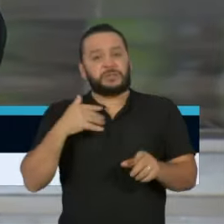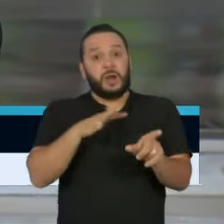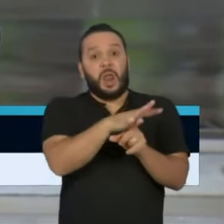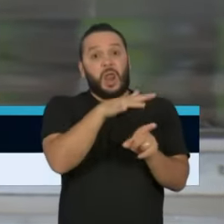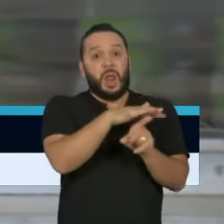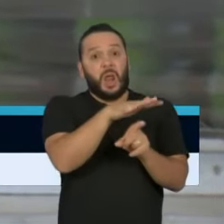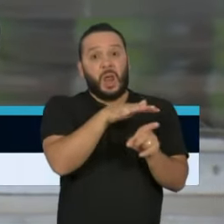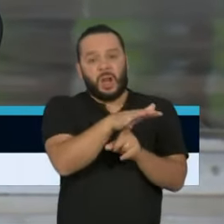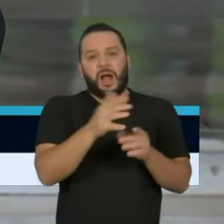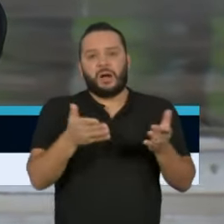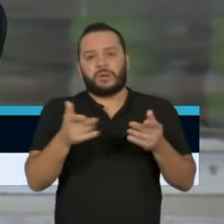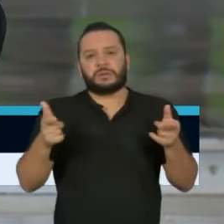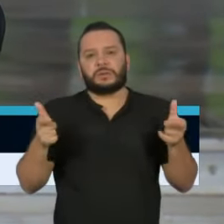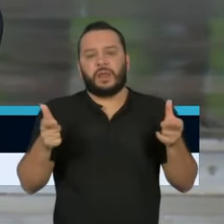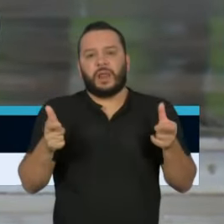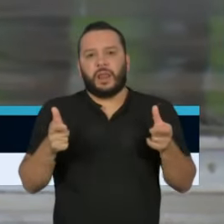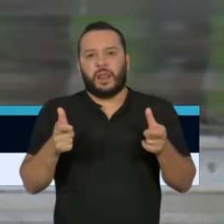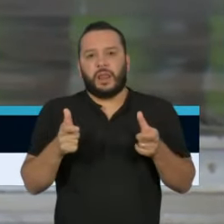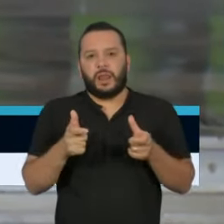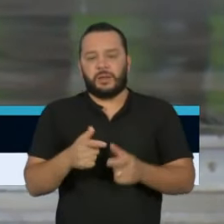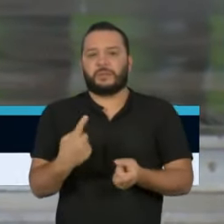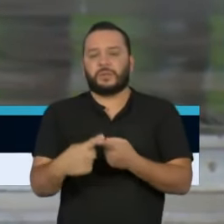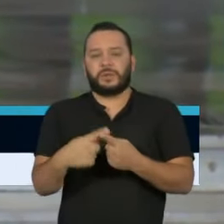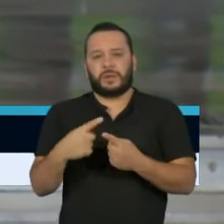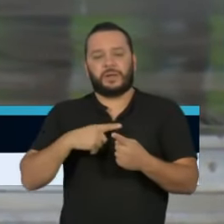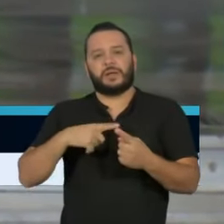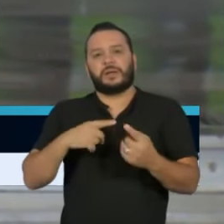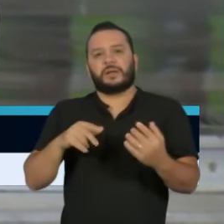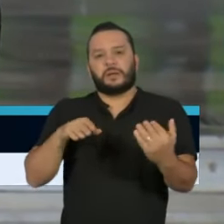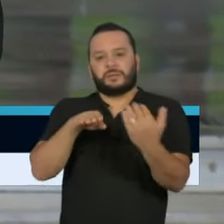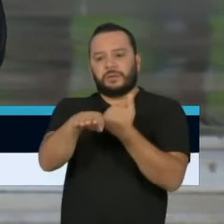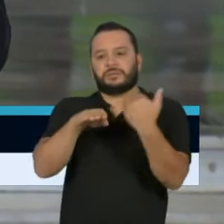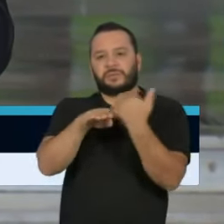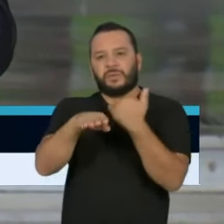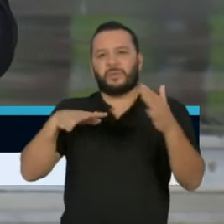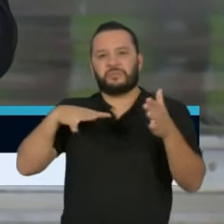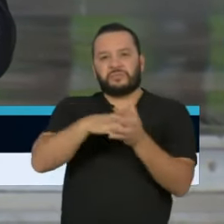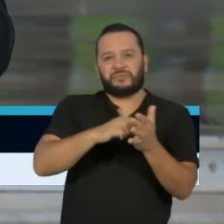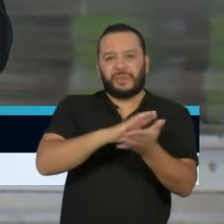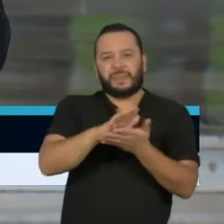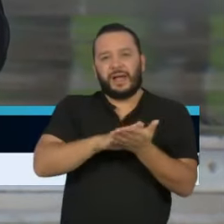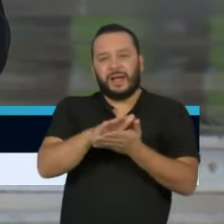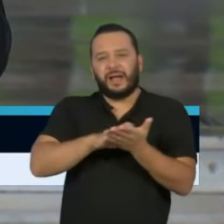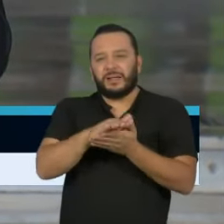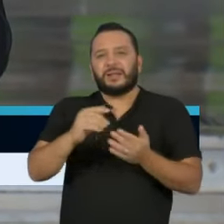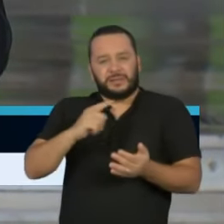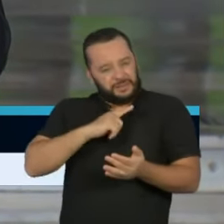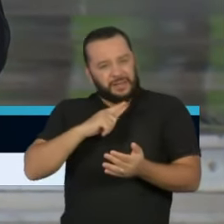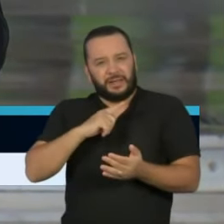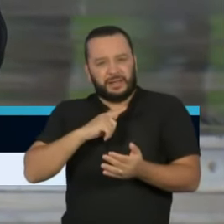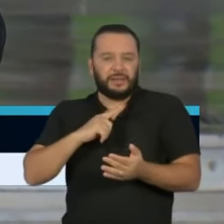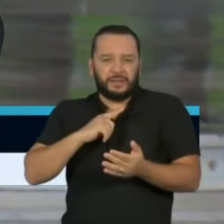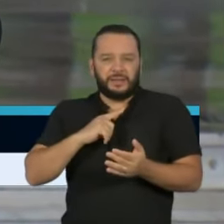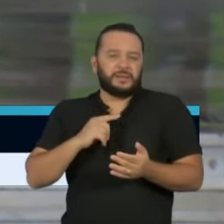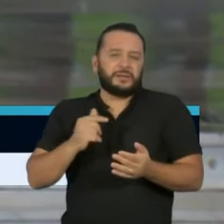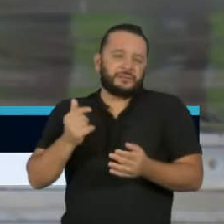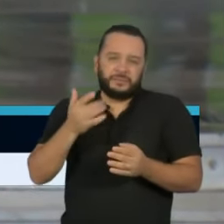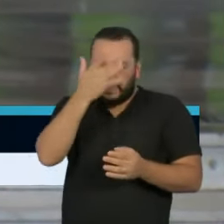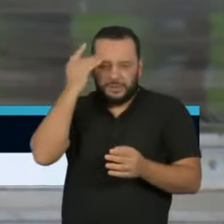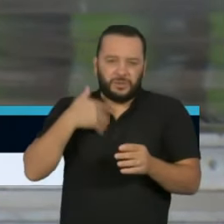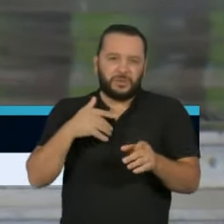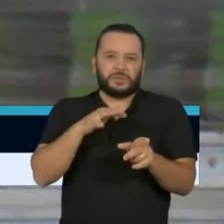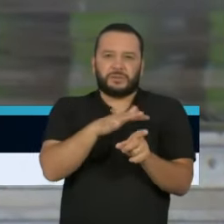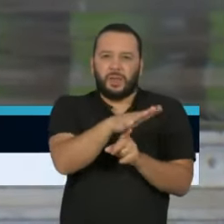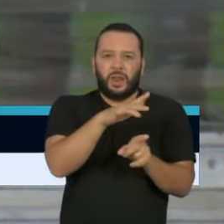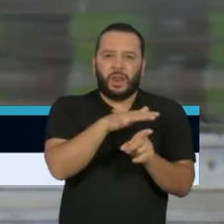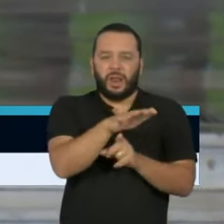própria situação atual, as estradas têm menos acidentes e assim por diante. Então, nós temos uma ocupação em torno aí de